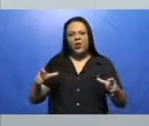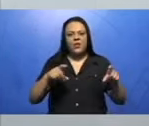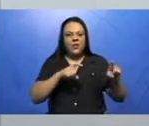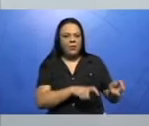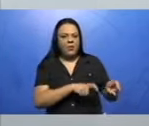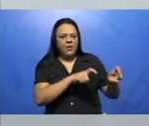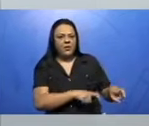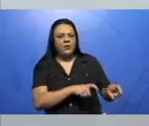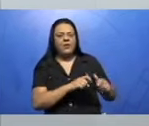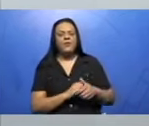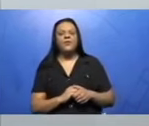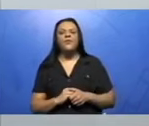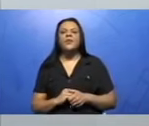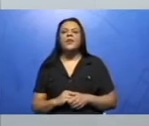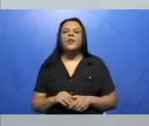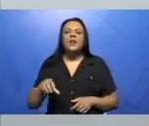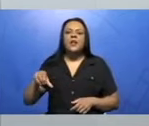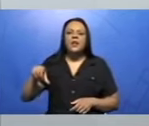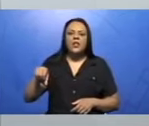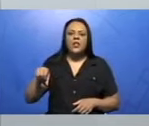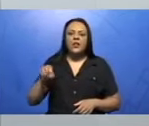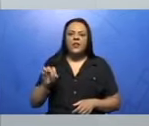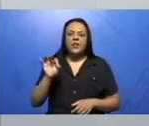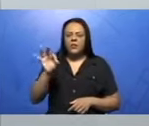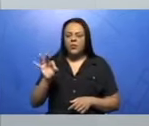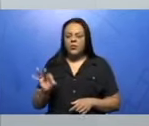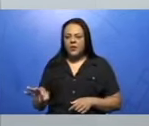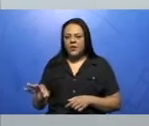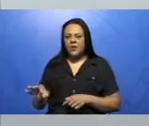90% da produção é feita por mulheres.